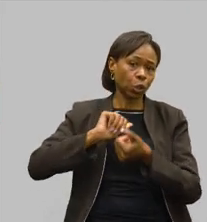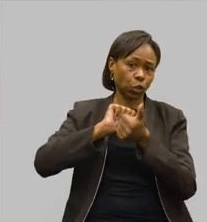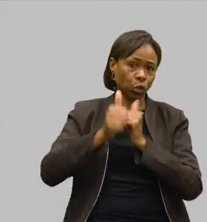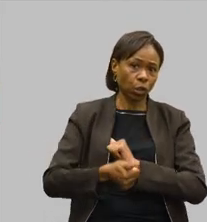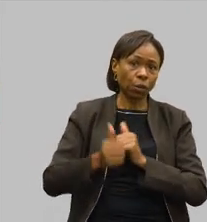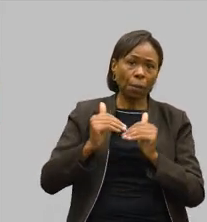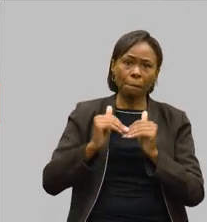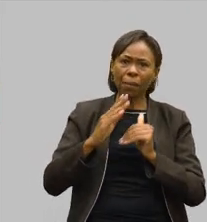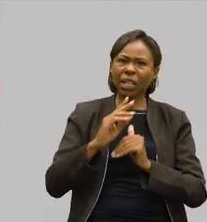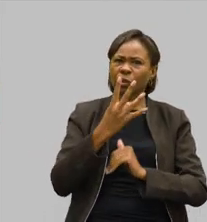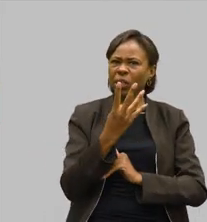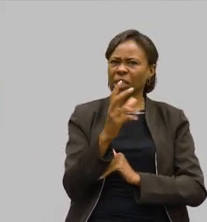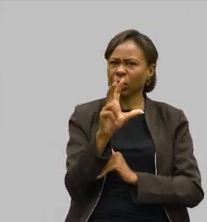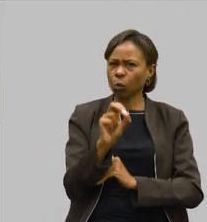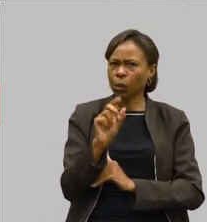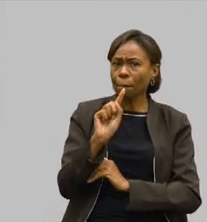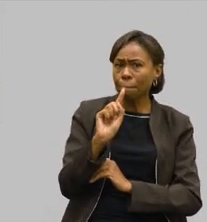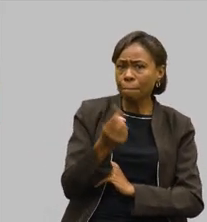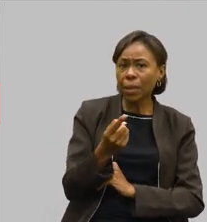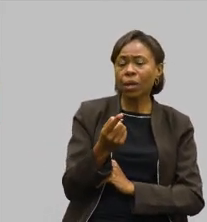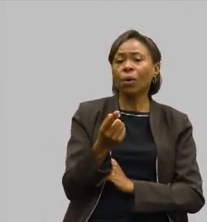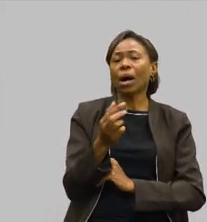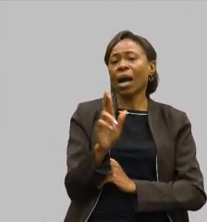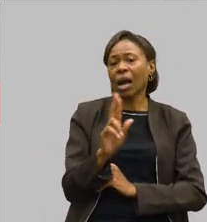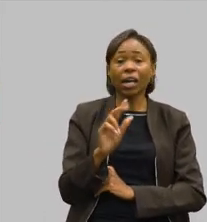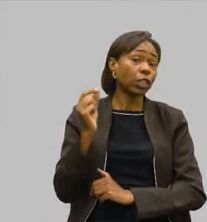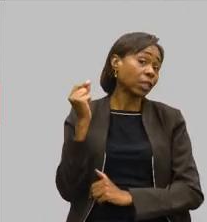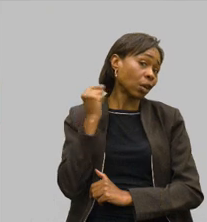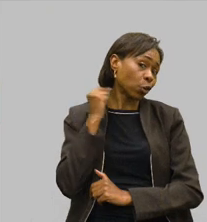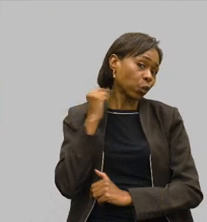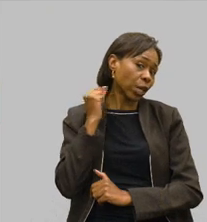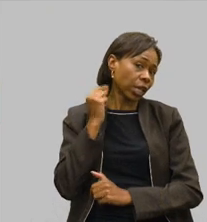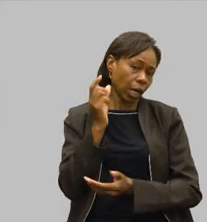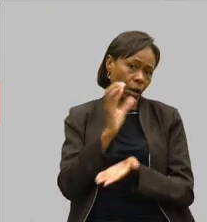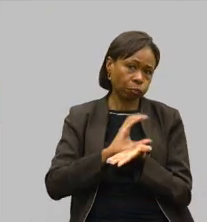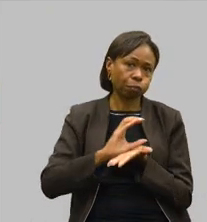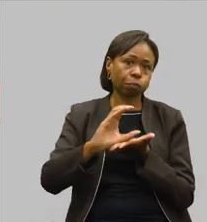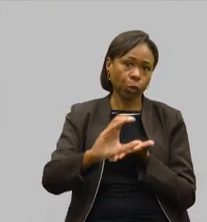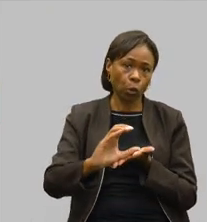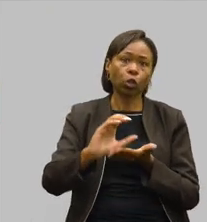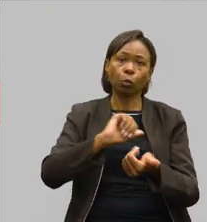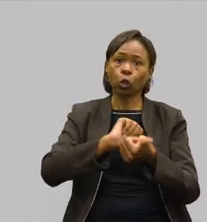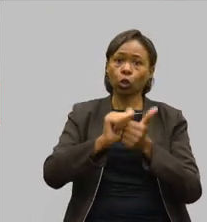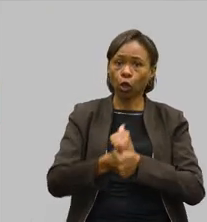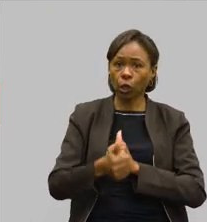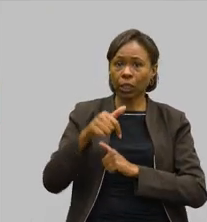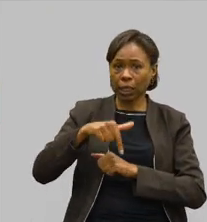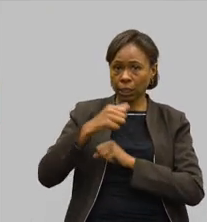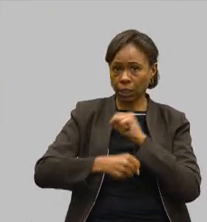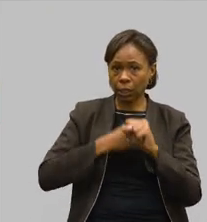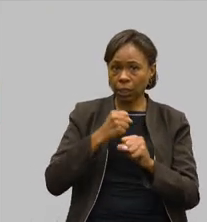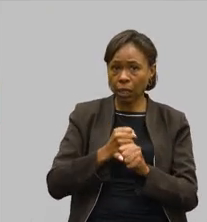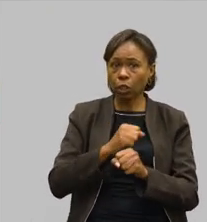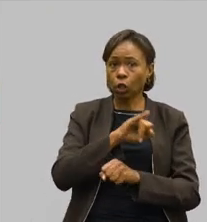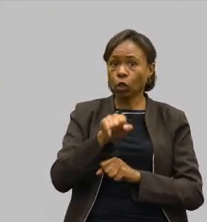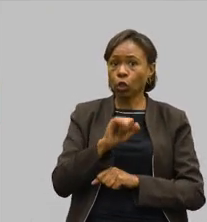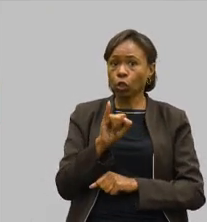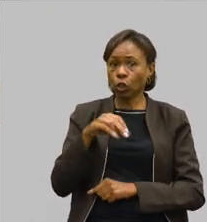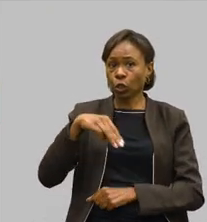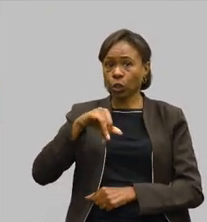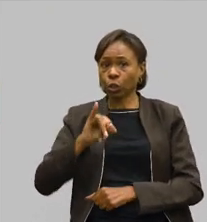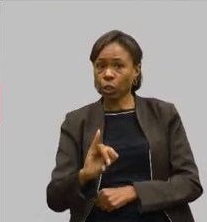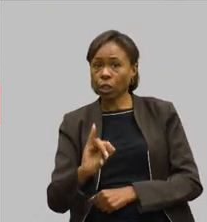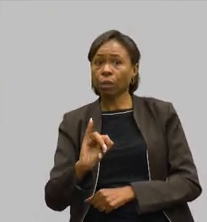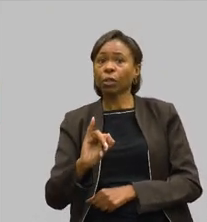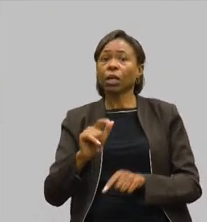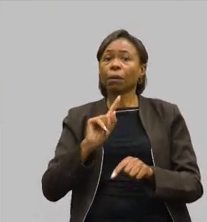investidos, através do recurso da Loteria Mineira, para a realização dos Jogos de 2024. O Jimmy Futsal também, os Jogos do Interior de